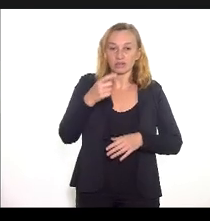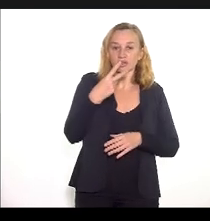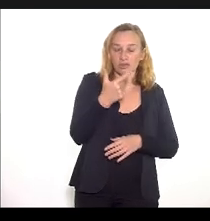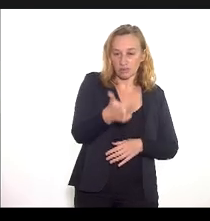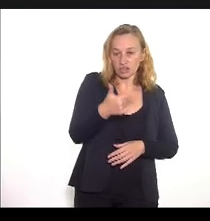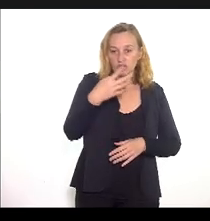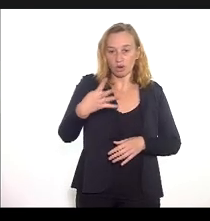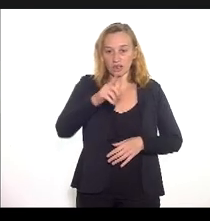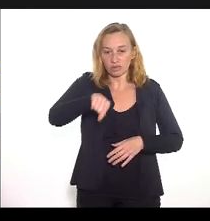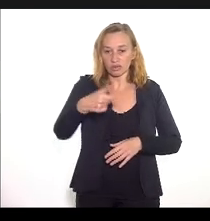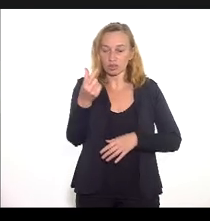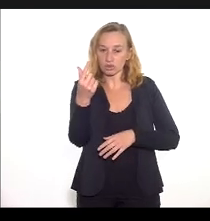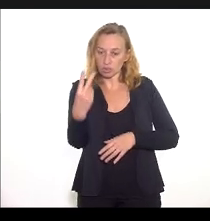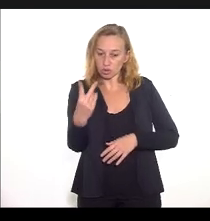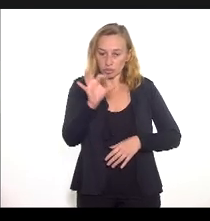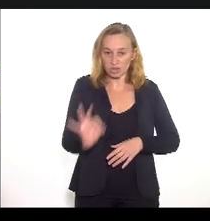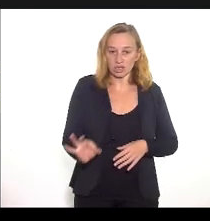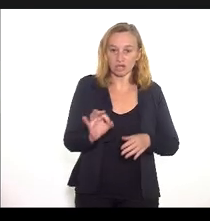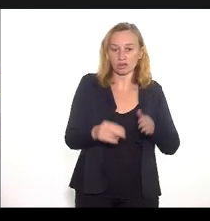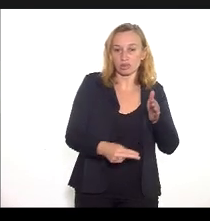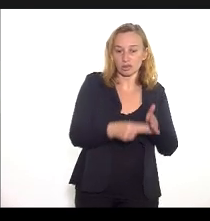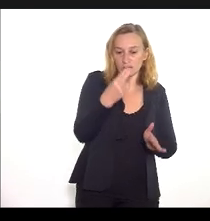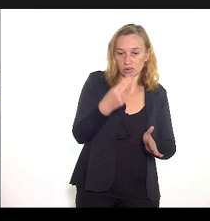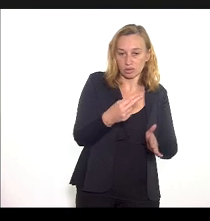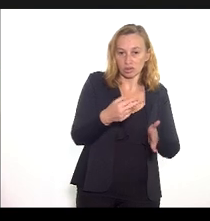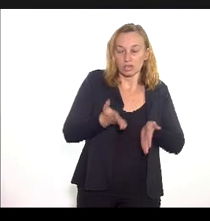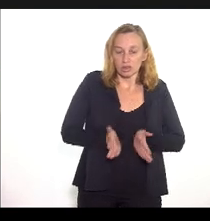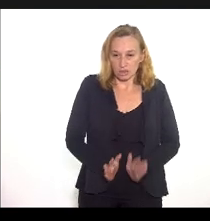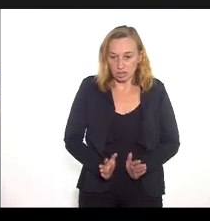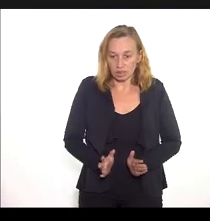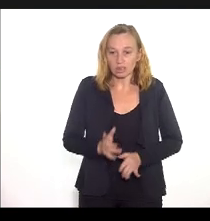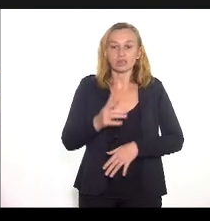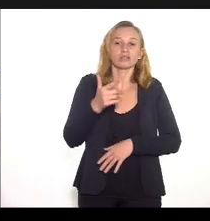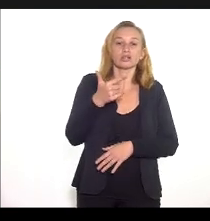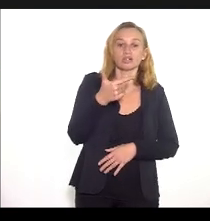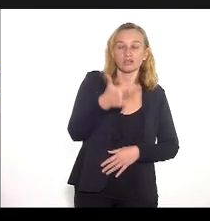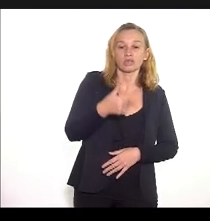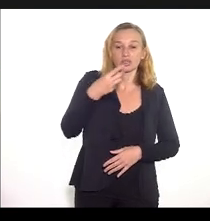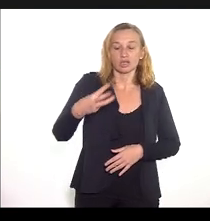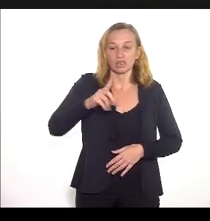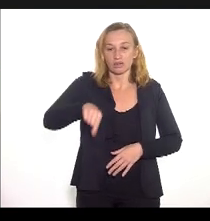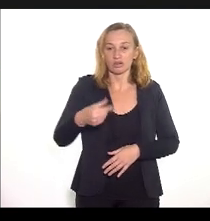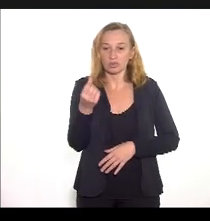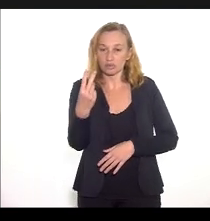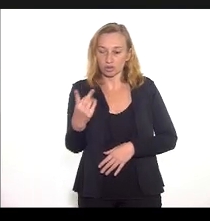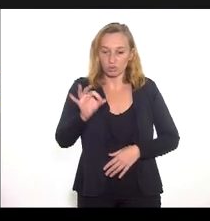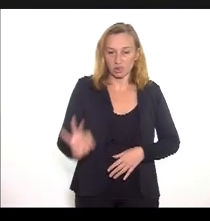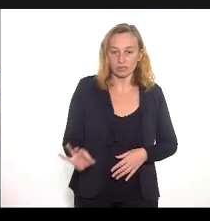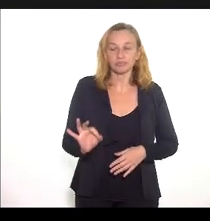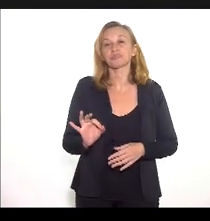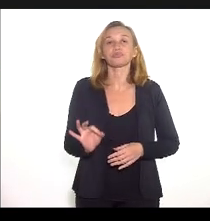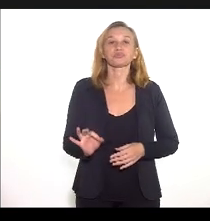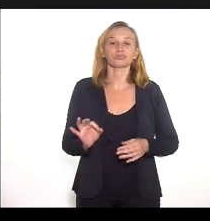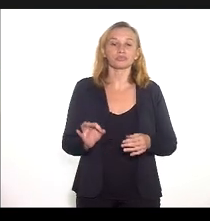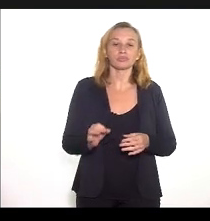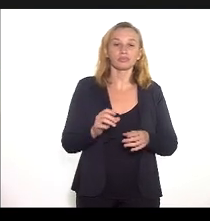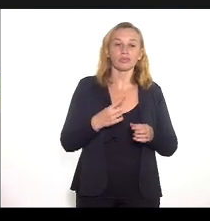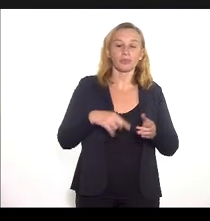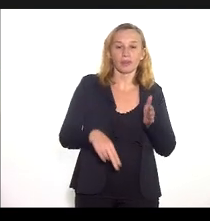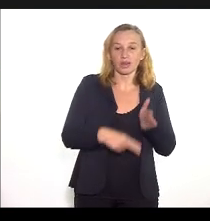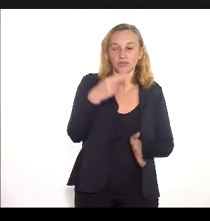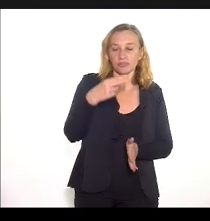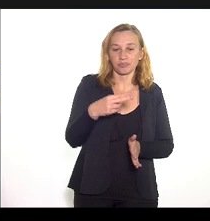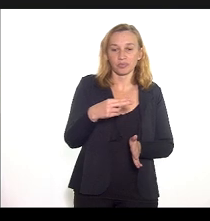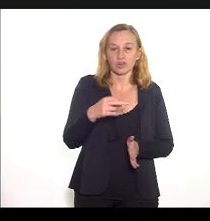e para partos normais e cesarianos 20,6%. As internações para procedimentos cirúrgicos